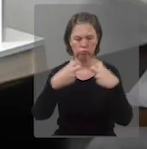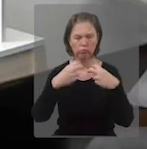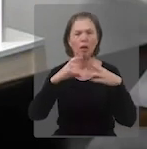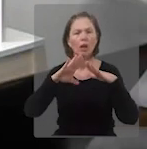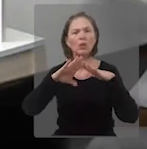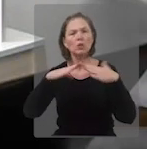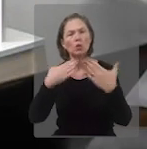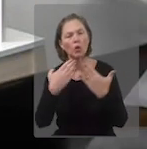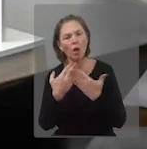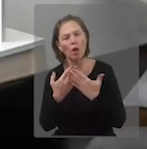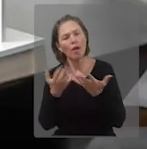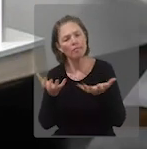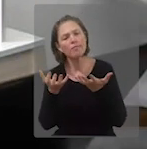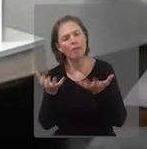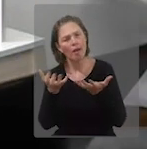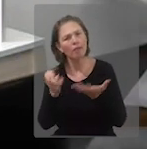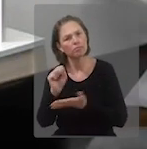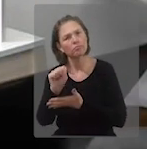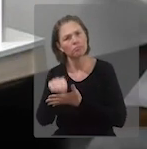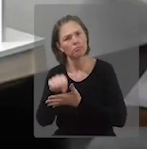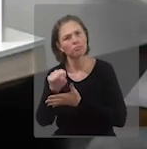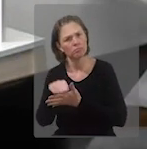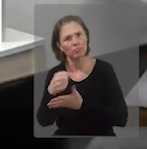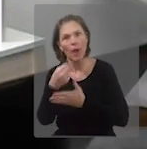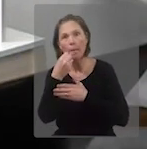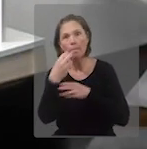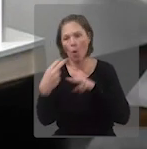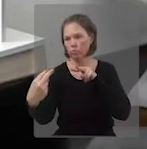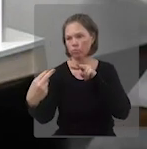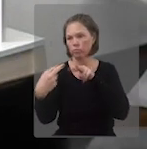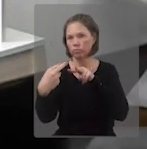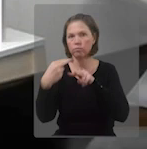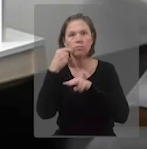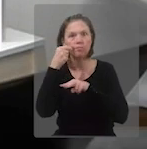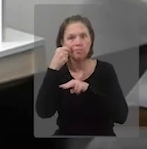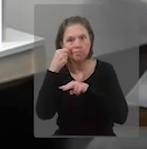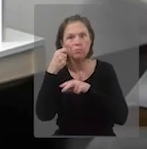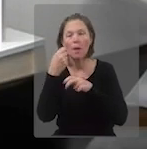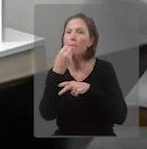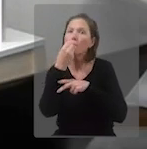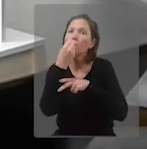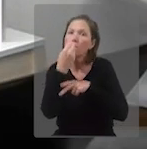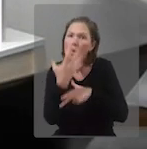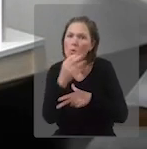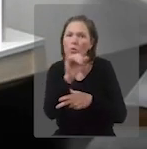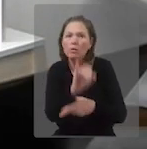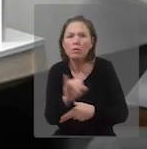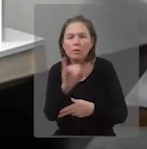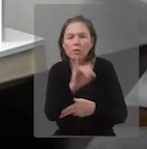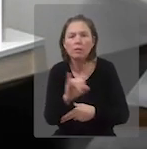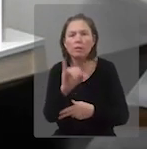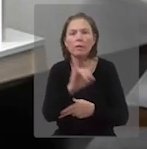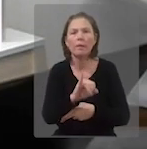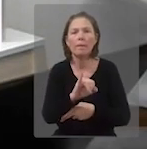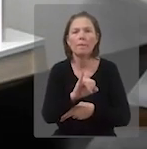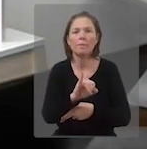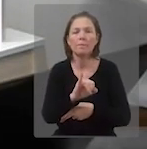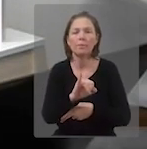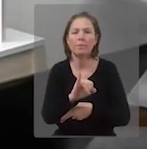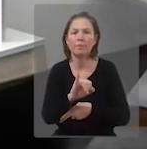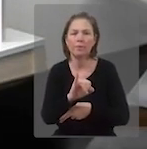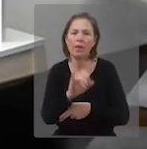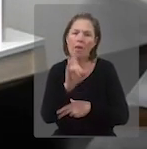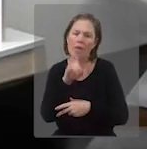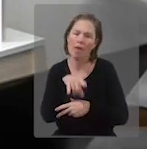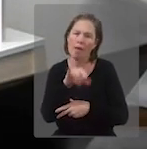escola não queira, porque a escola entende que o olho no olho, a presença é importante,